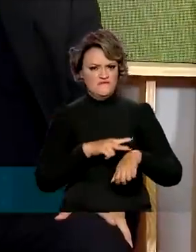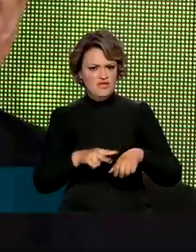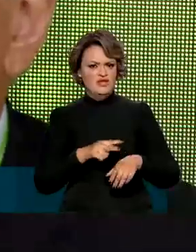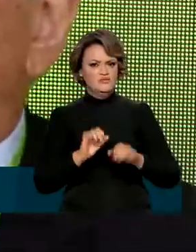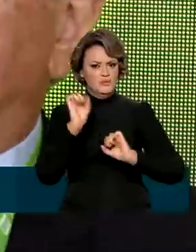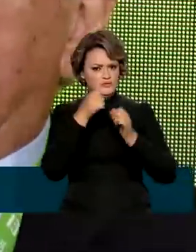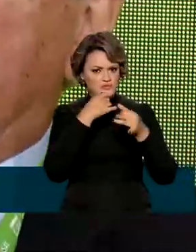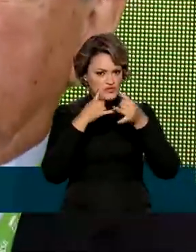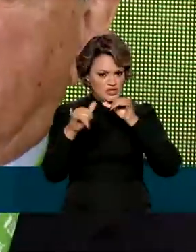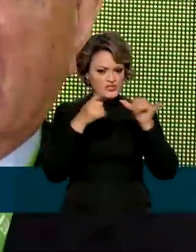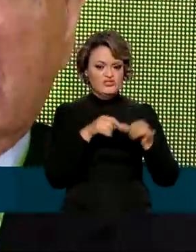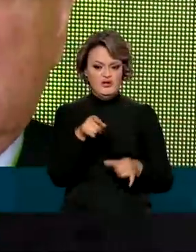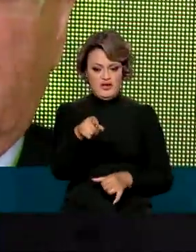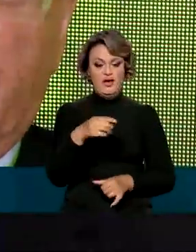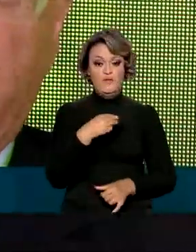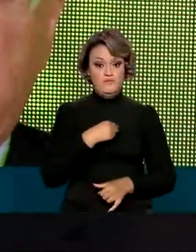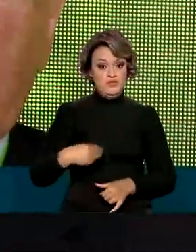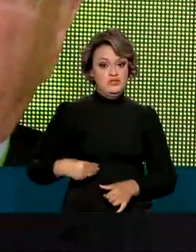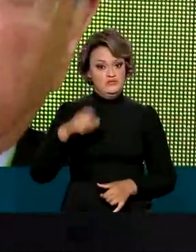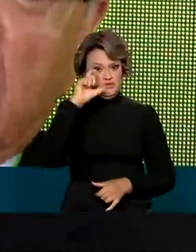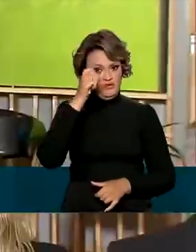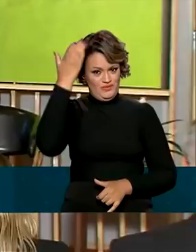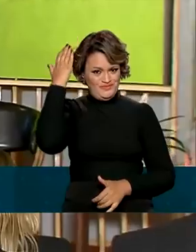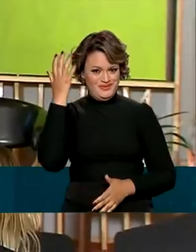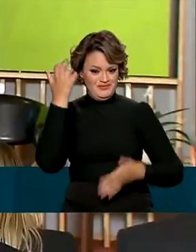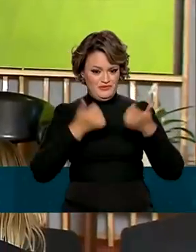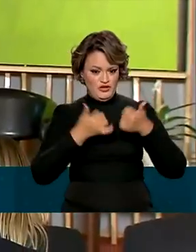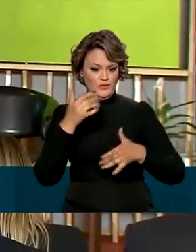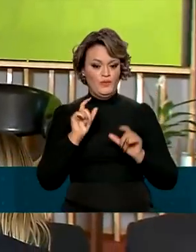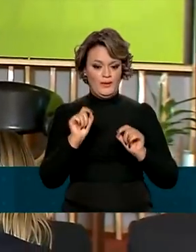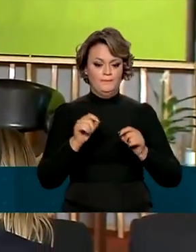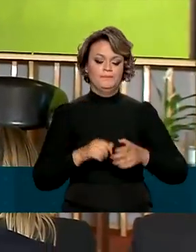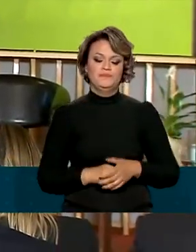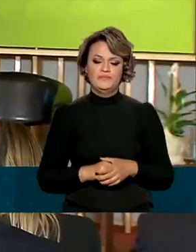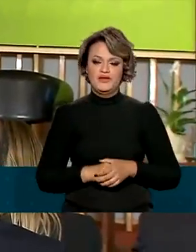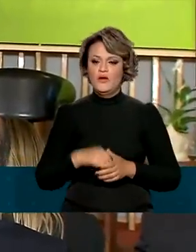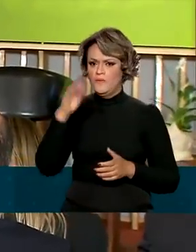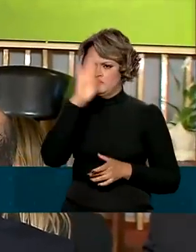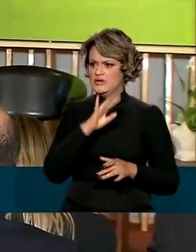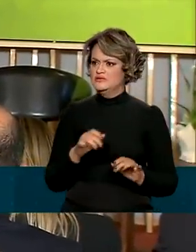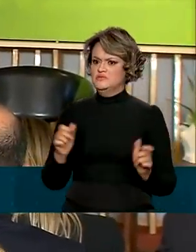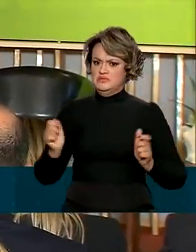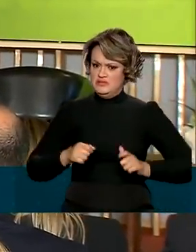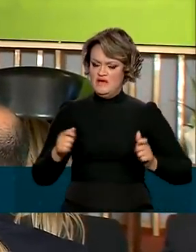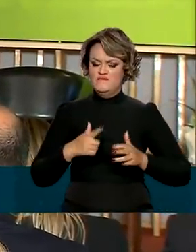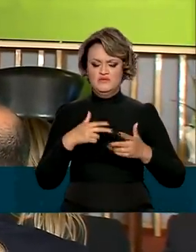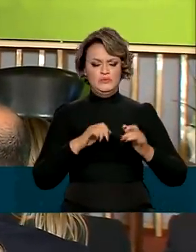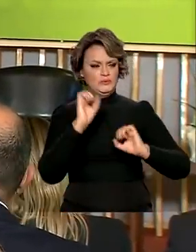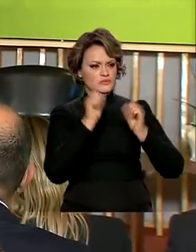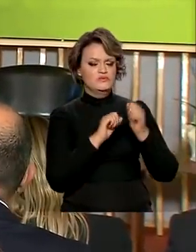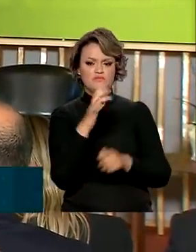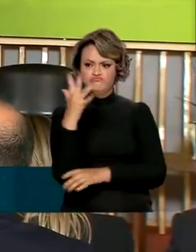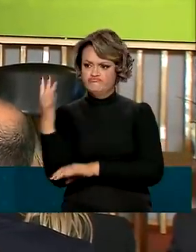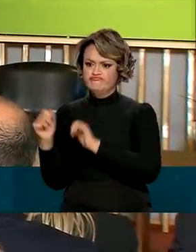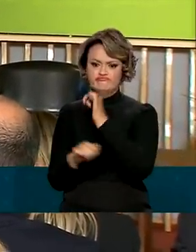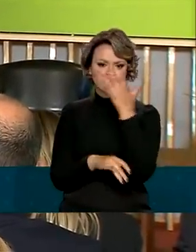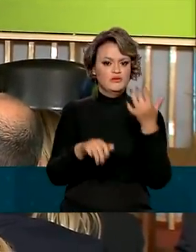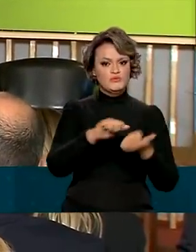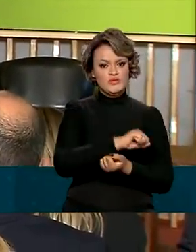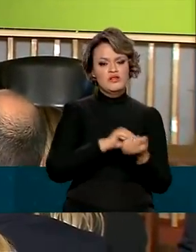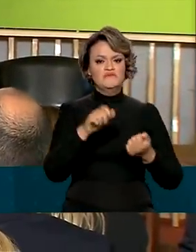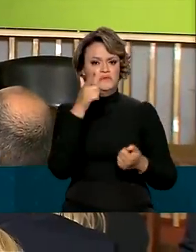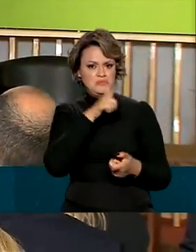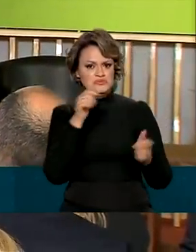dos destaques da fala do ministro da Economia, Paulo Guedes. O Brasil é uma potência verde, uma potência energética e uma